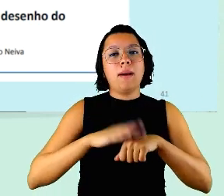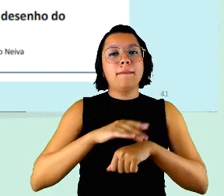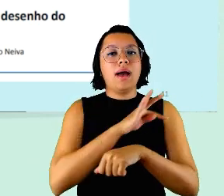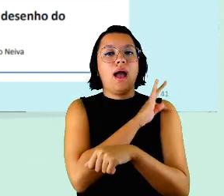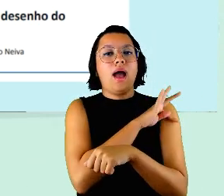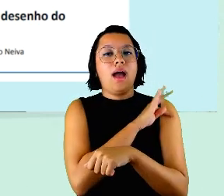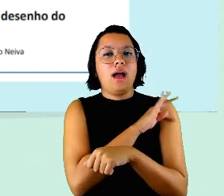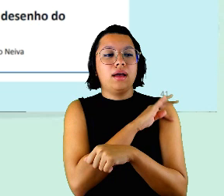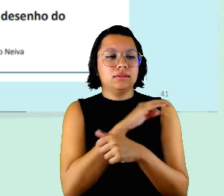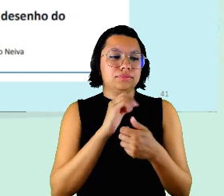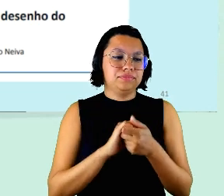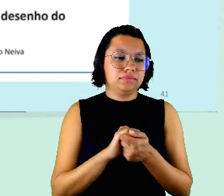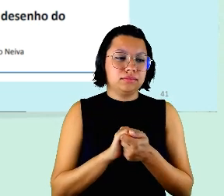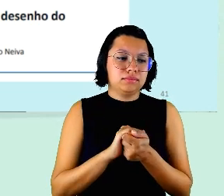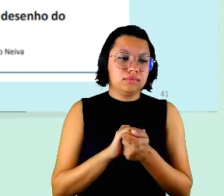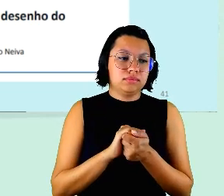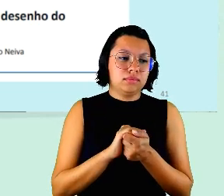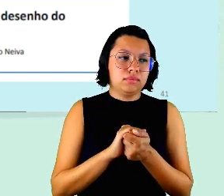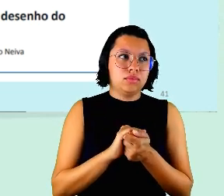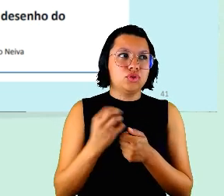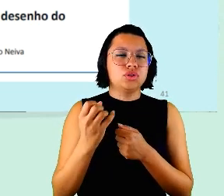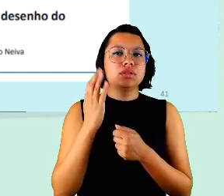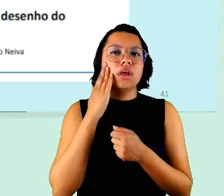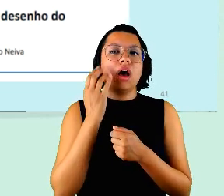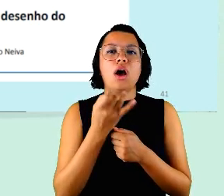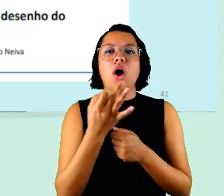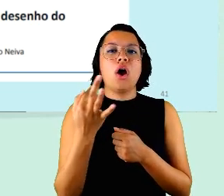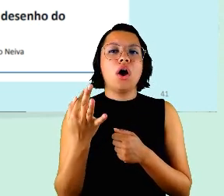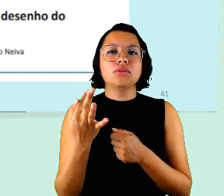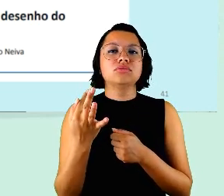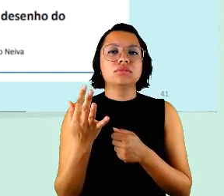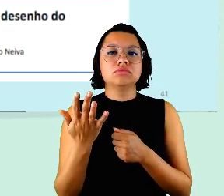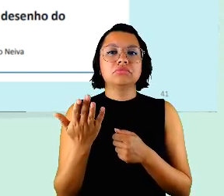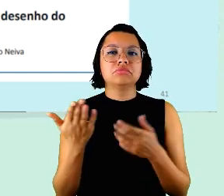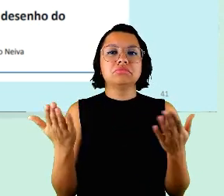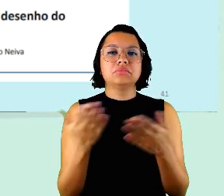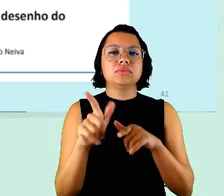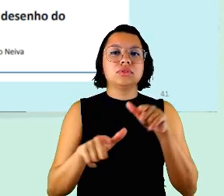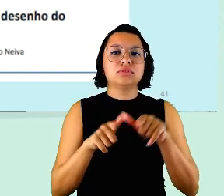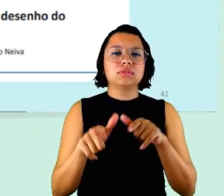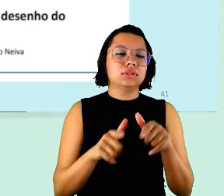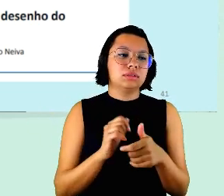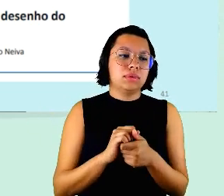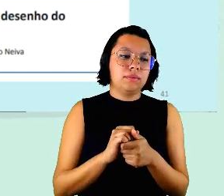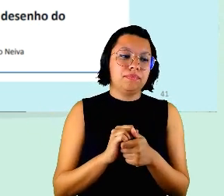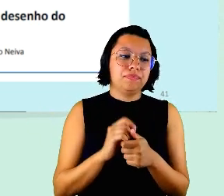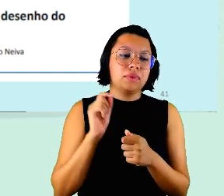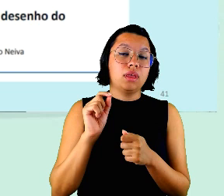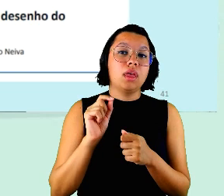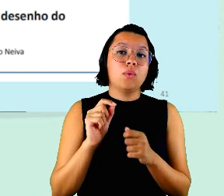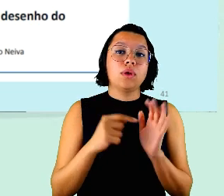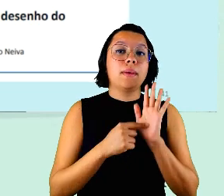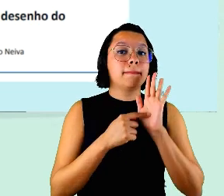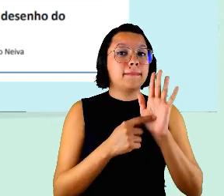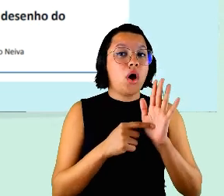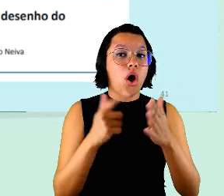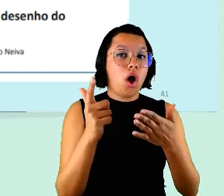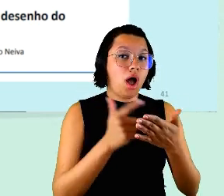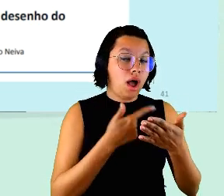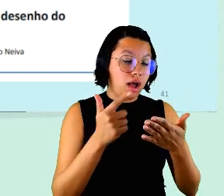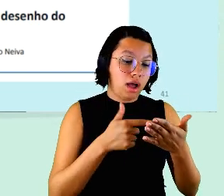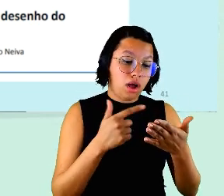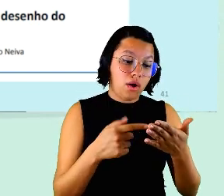mensuração mesmo de codificação desses trabalhos é o que indica a literatura que a gente